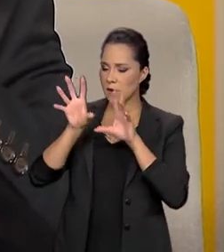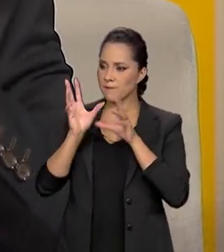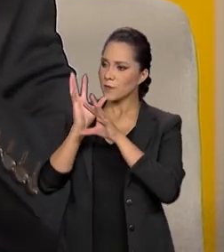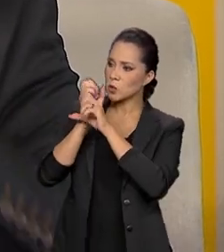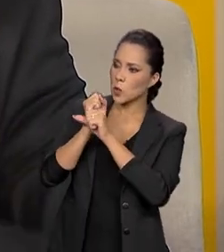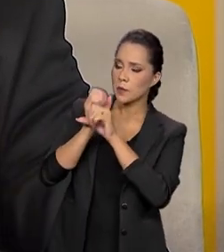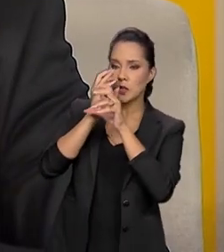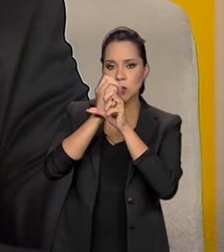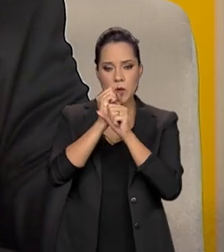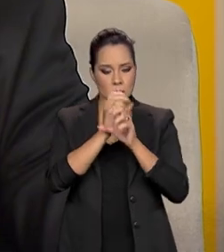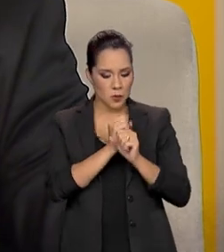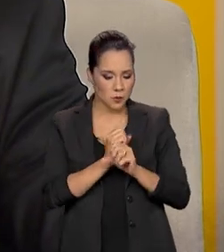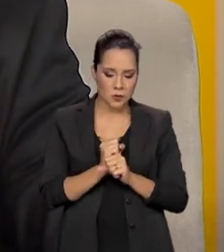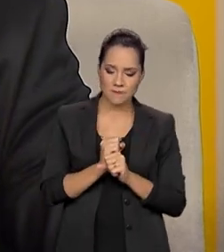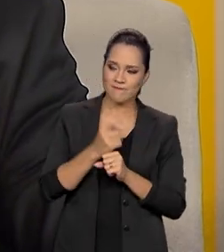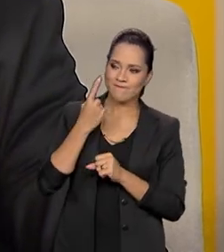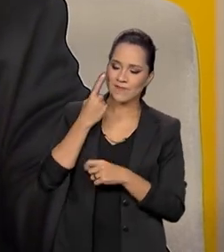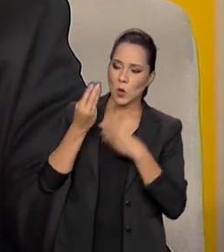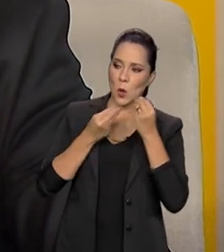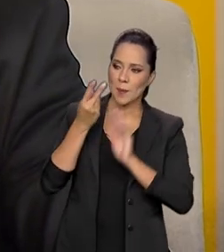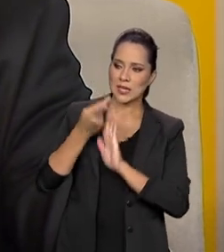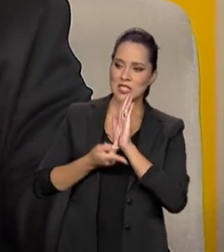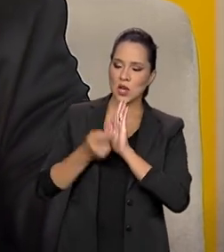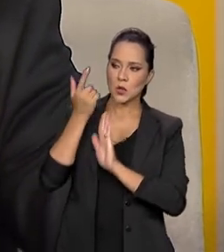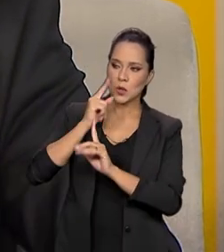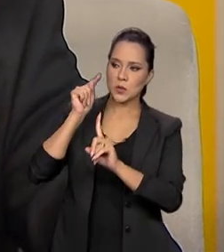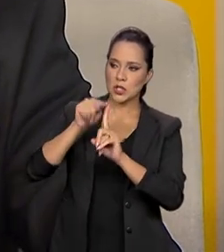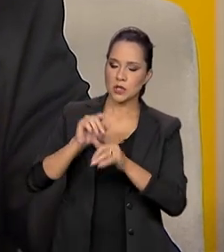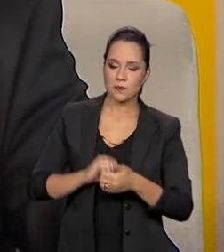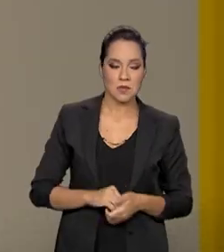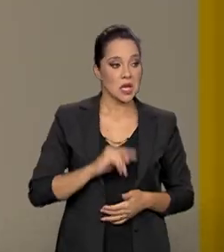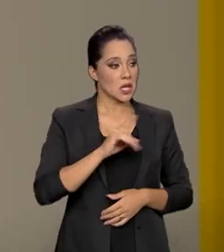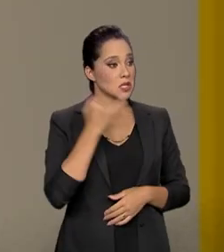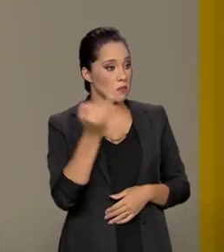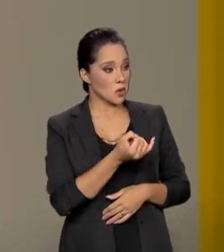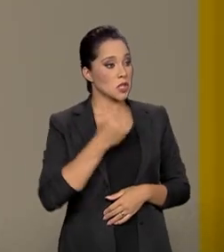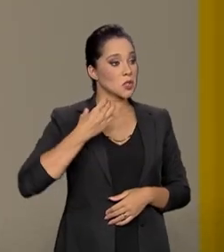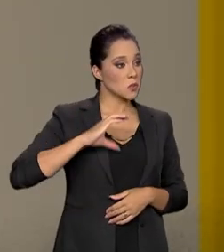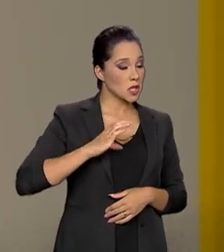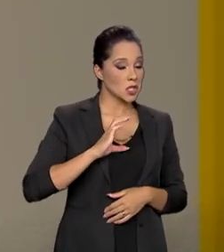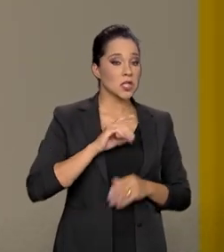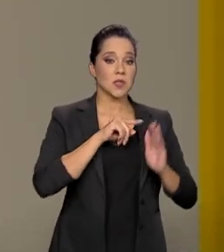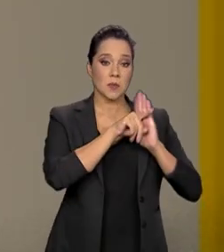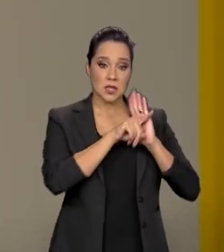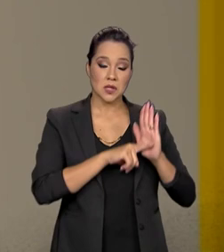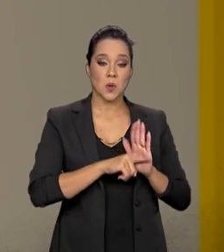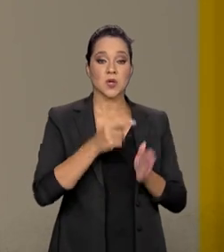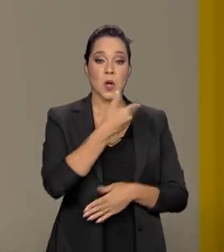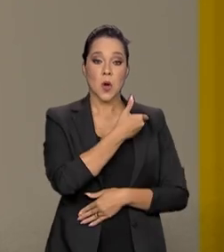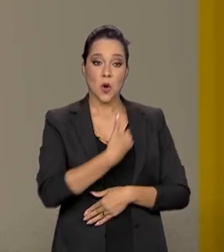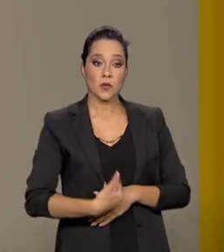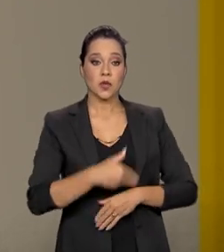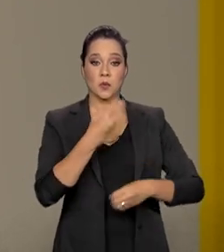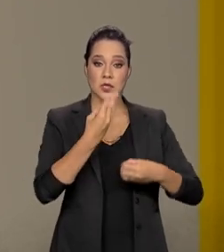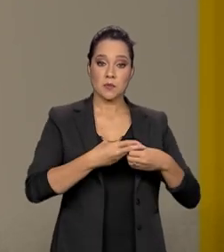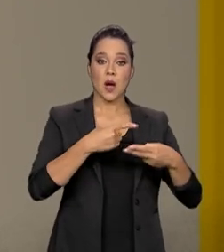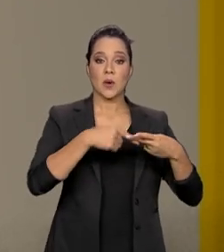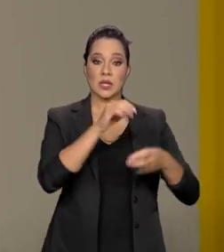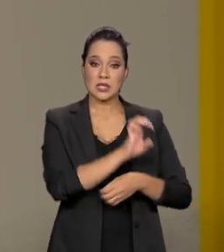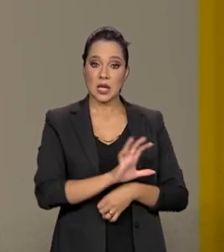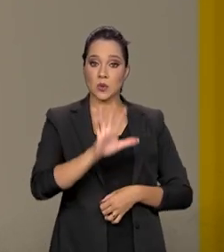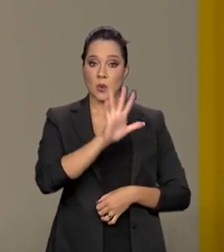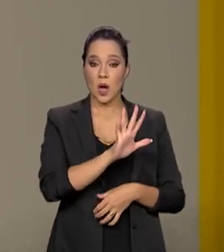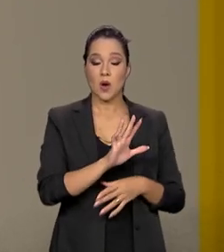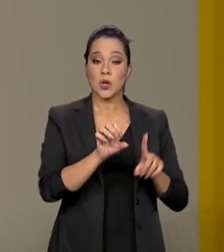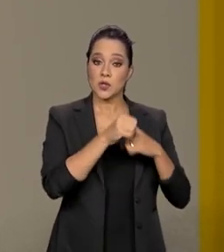para que a gente possa planejar e atingir essas metas. E isso é importante para cientistas, pesquisadores, governos municipais, estaduais,